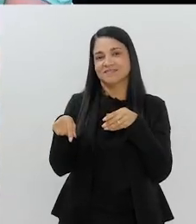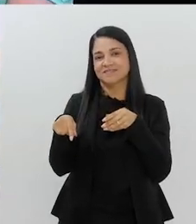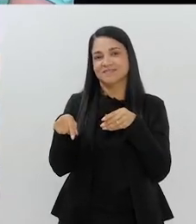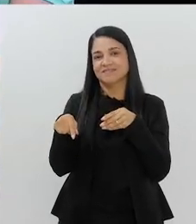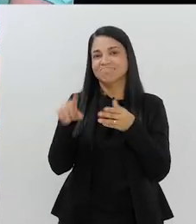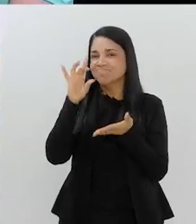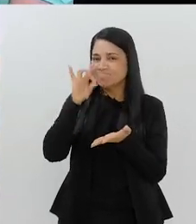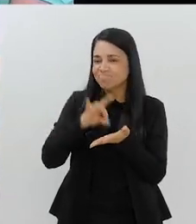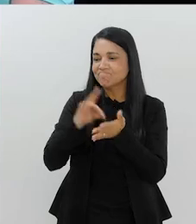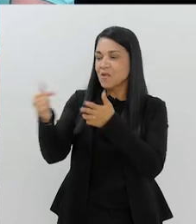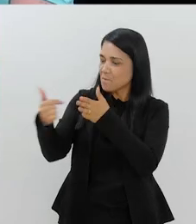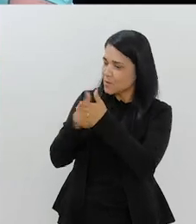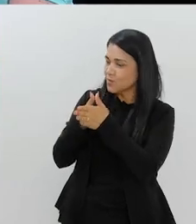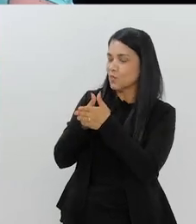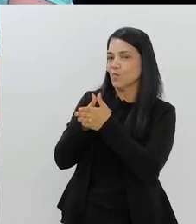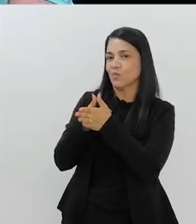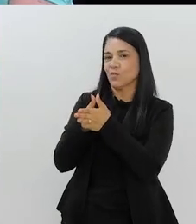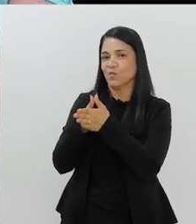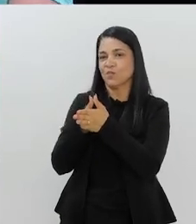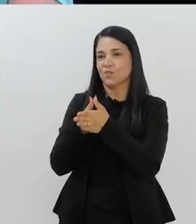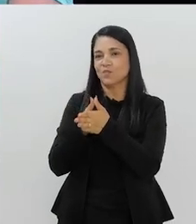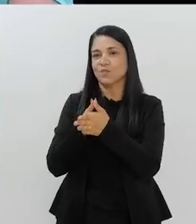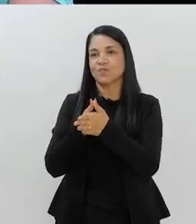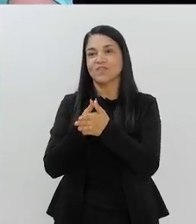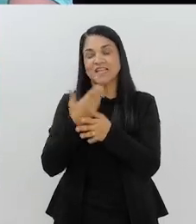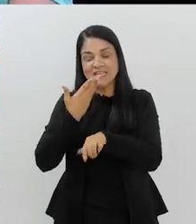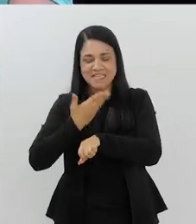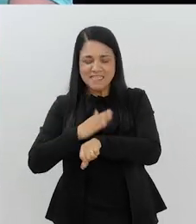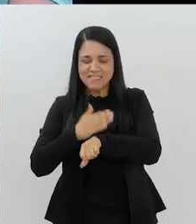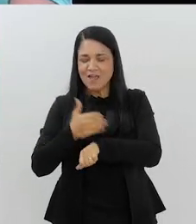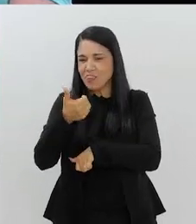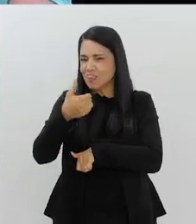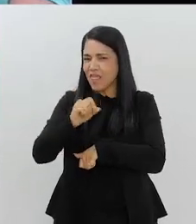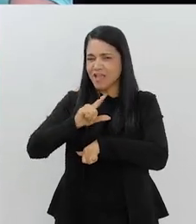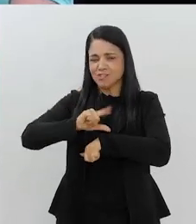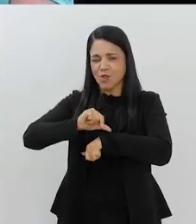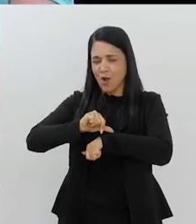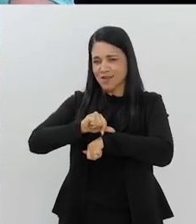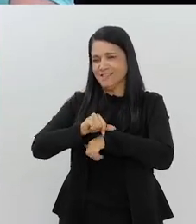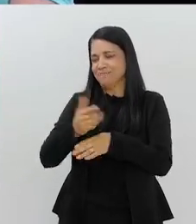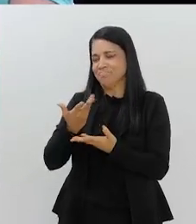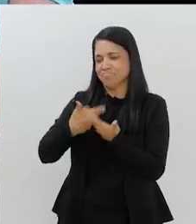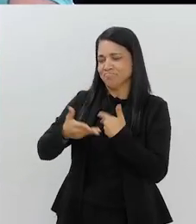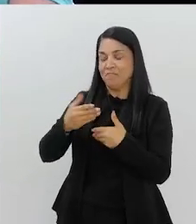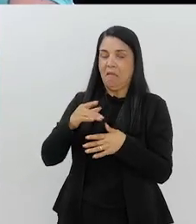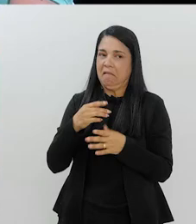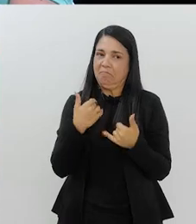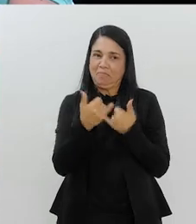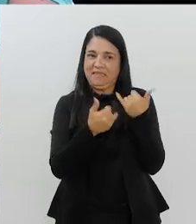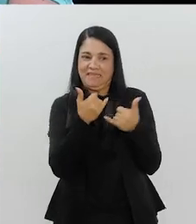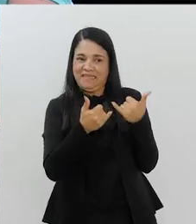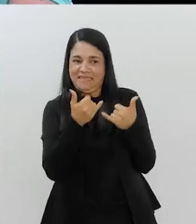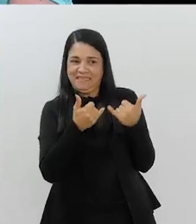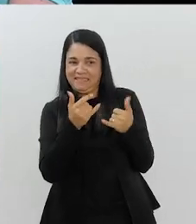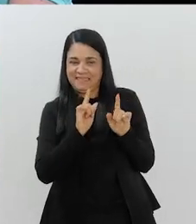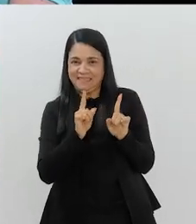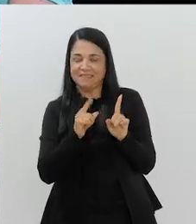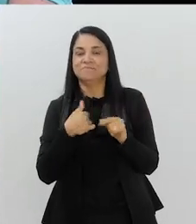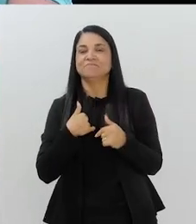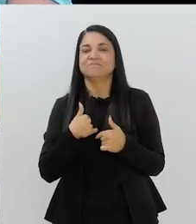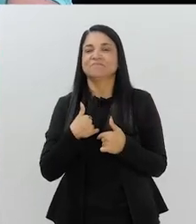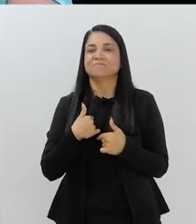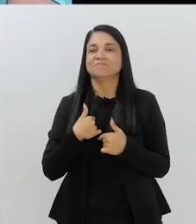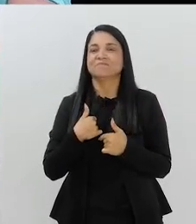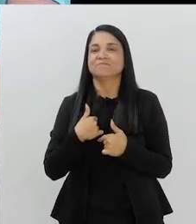o que realmente vocês perguntaram. Nós fizemos um ensaio aqui de 10 horas para fazer isso. Brincadeira,